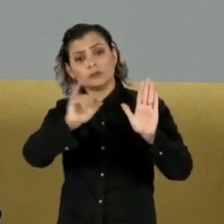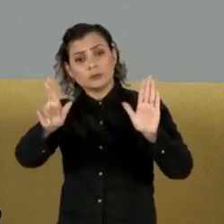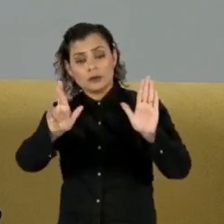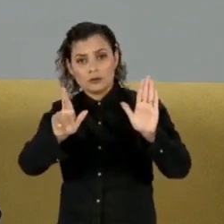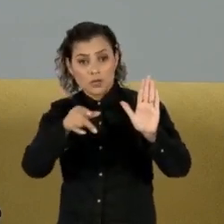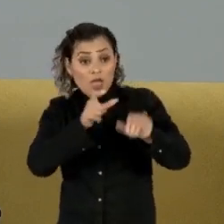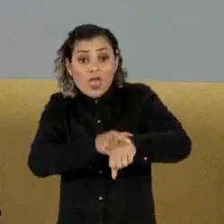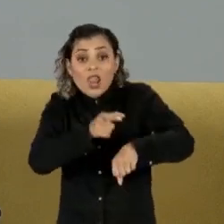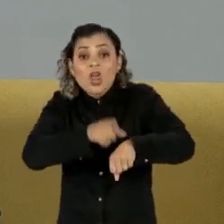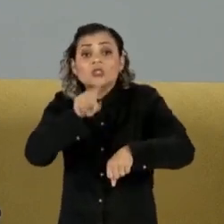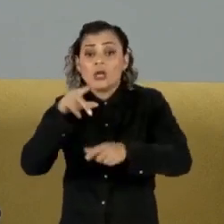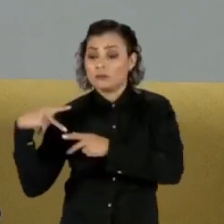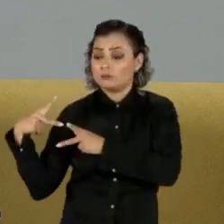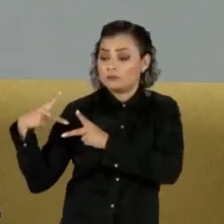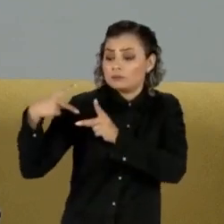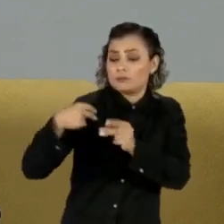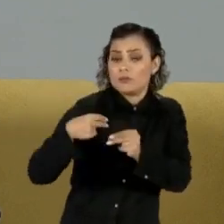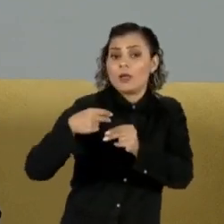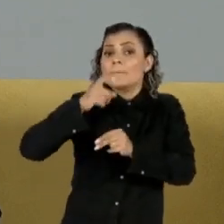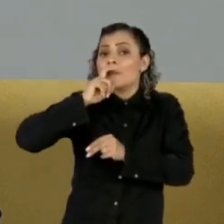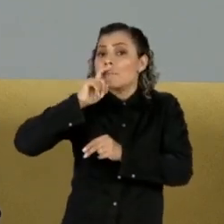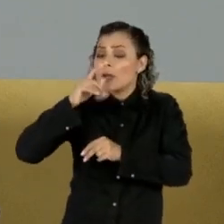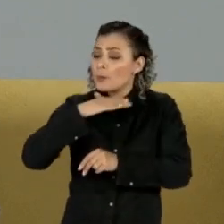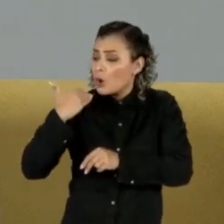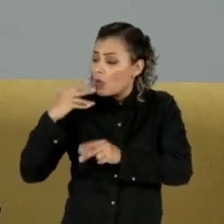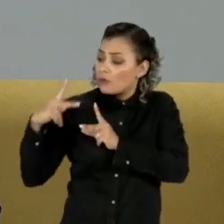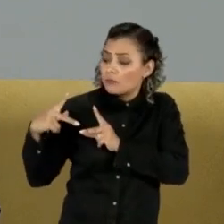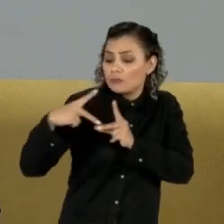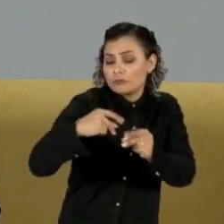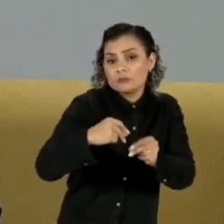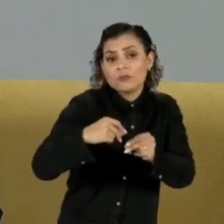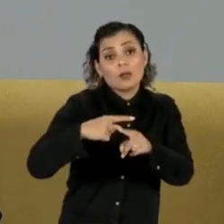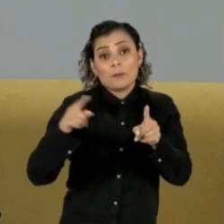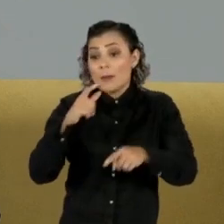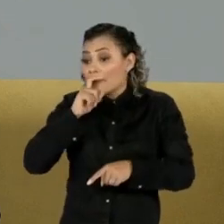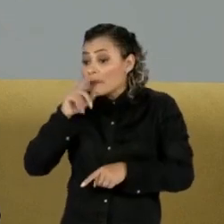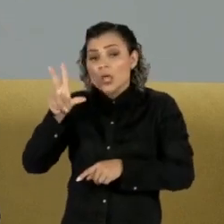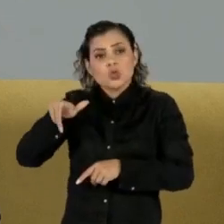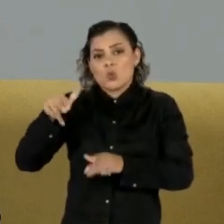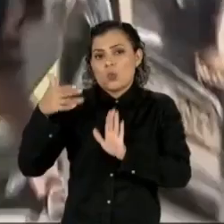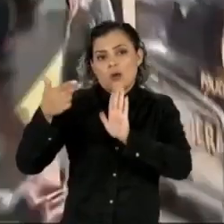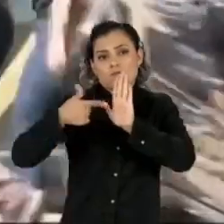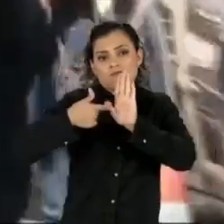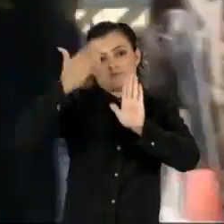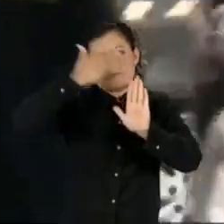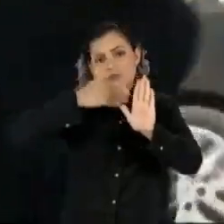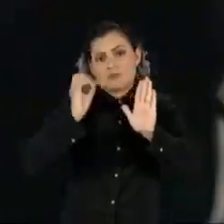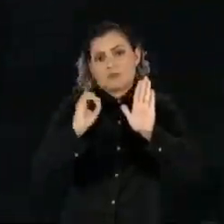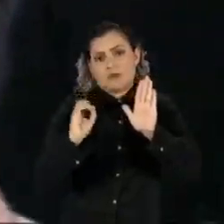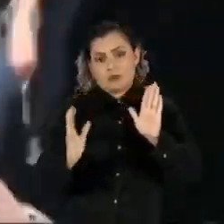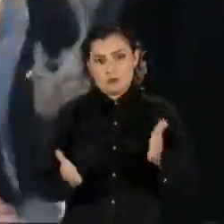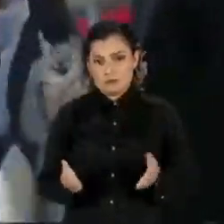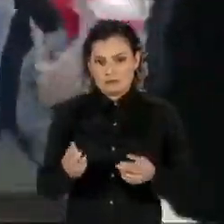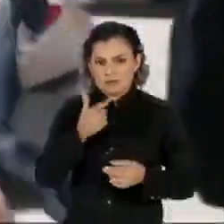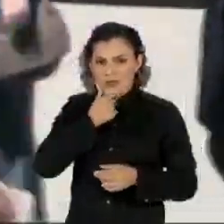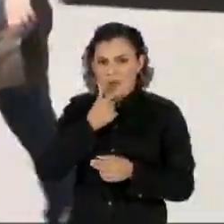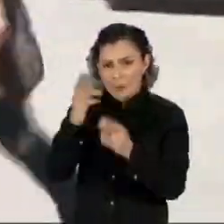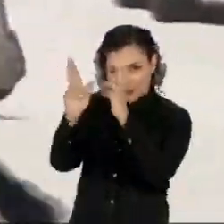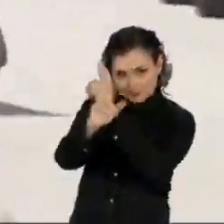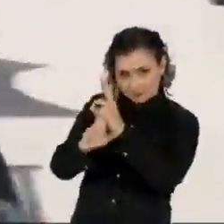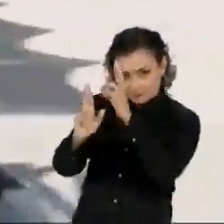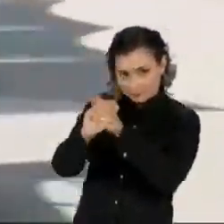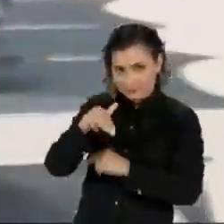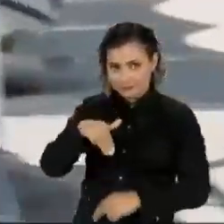o relógio era uma herança do pai já falecido, só que em vida ele nunca declarou a joia. O auditor da Receita,